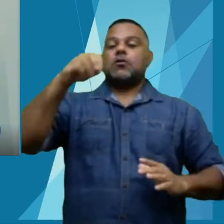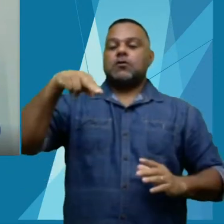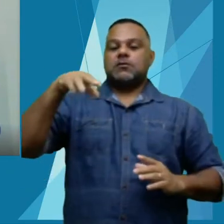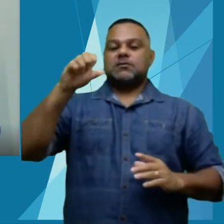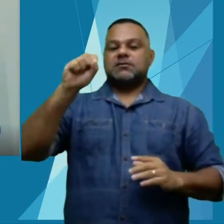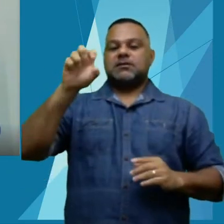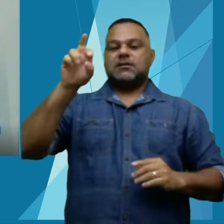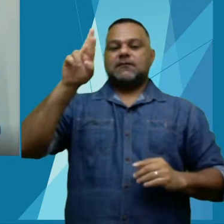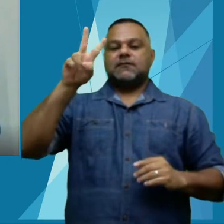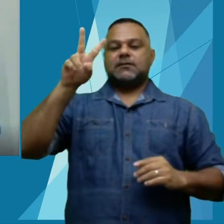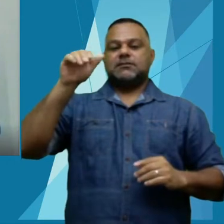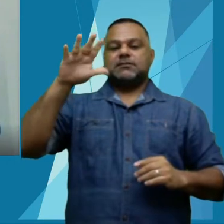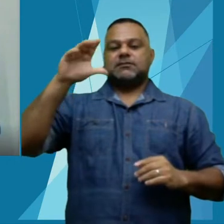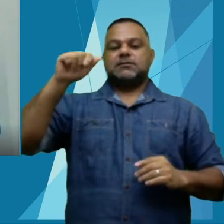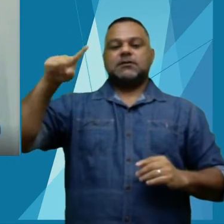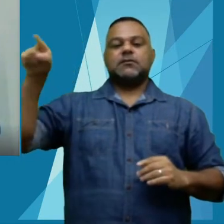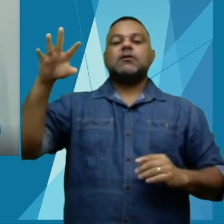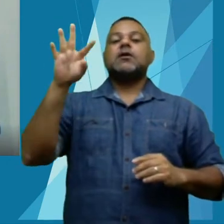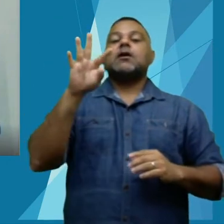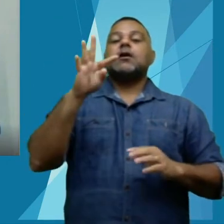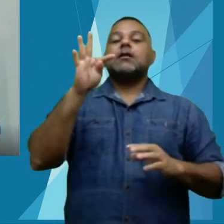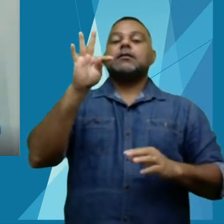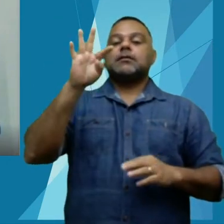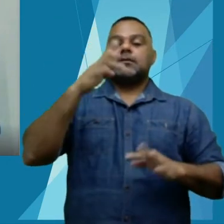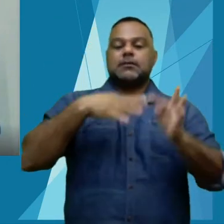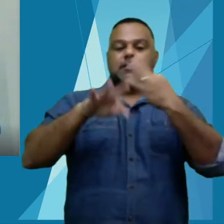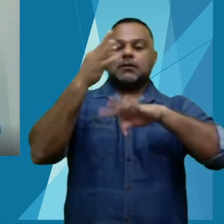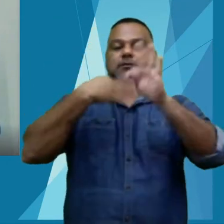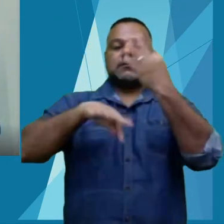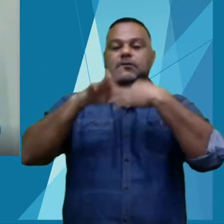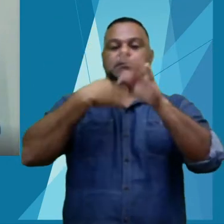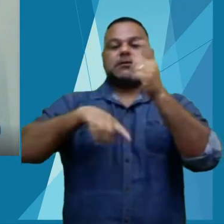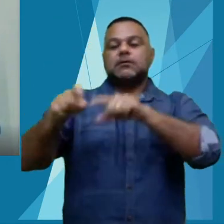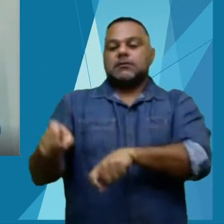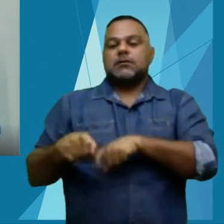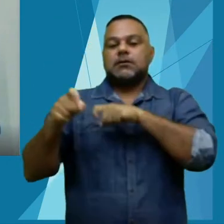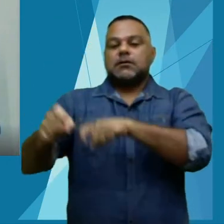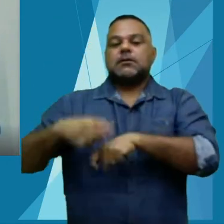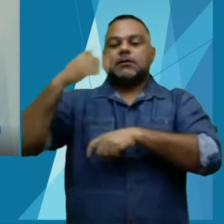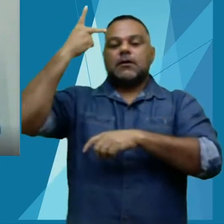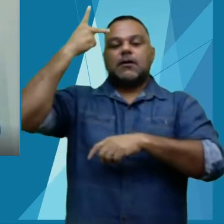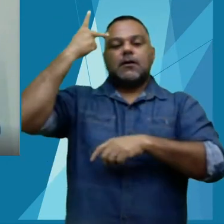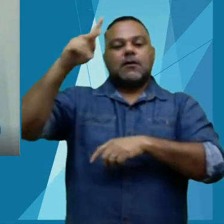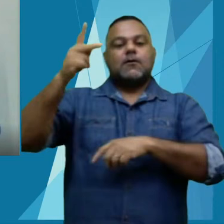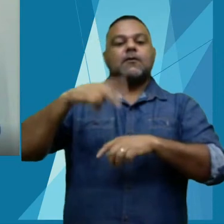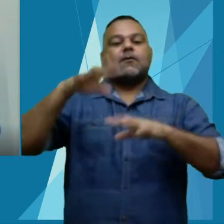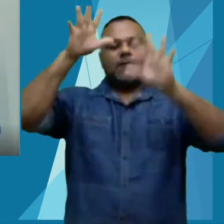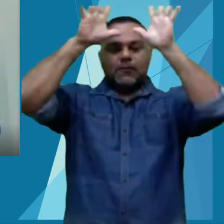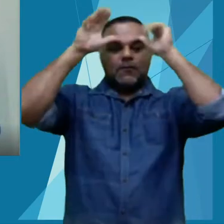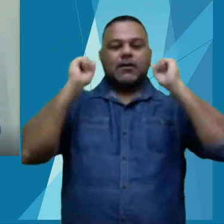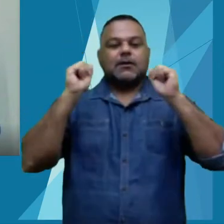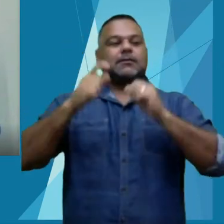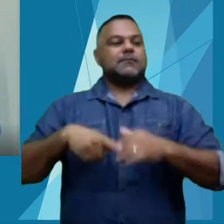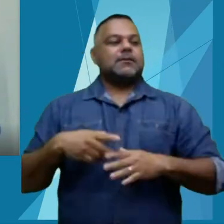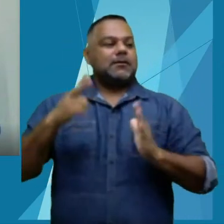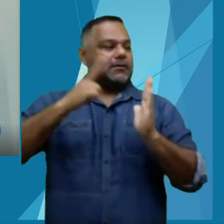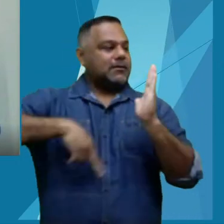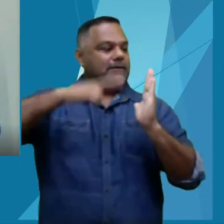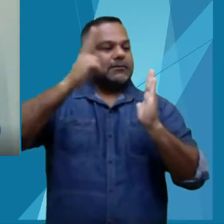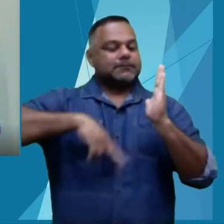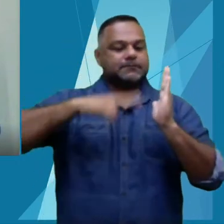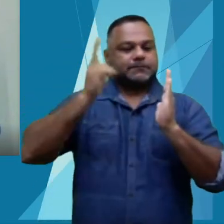para o desenvolvimento agrícola e florestal do Acre. É a oportunidade do leitor poder se atualizar sobre o